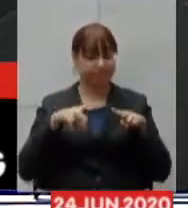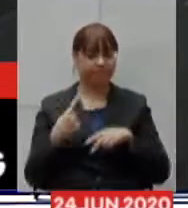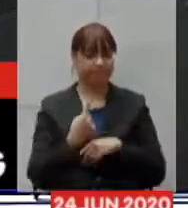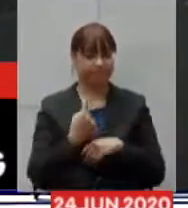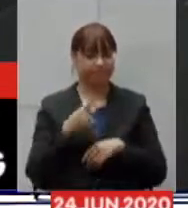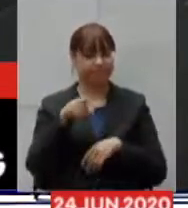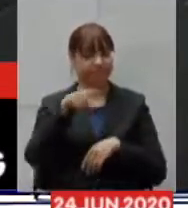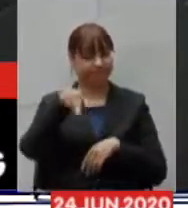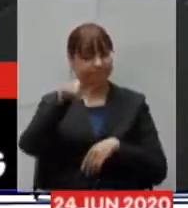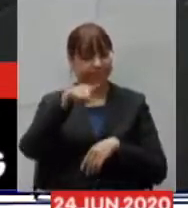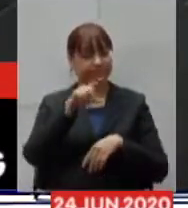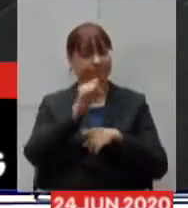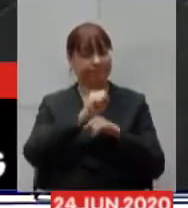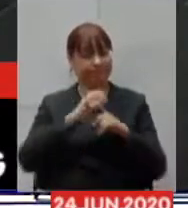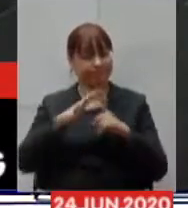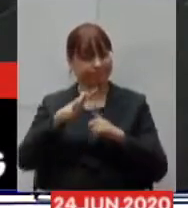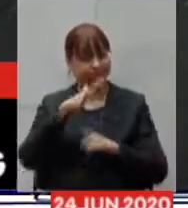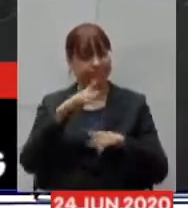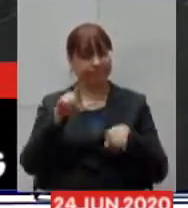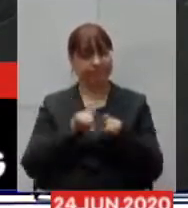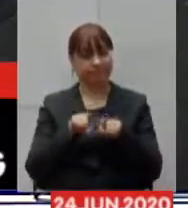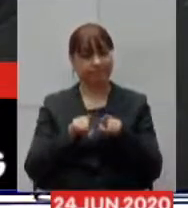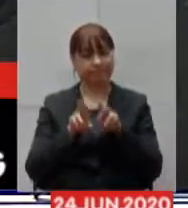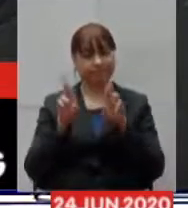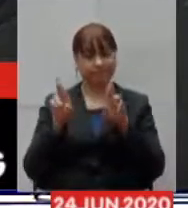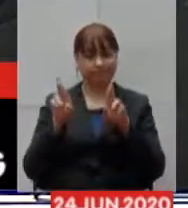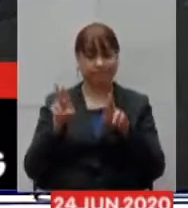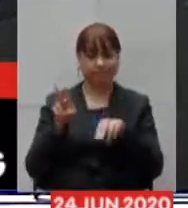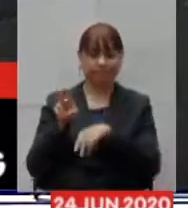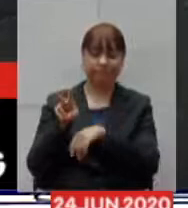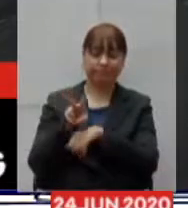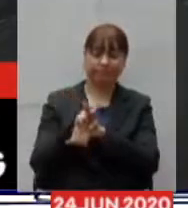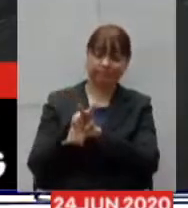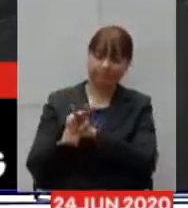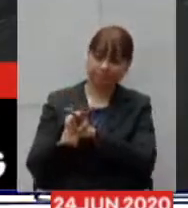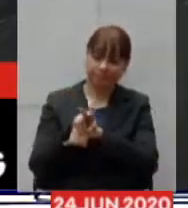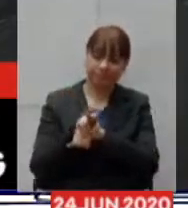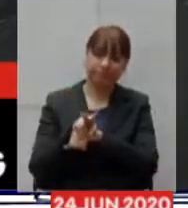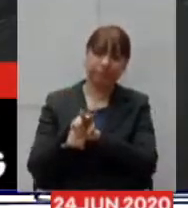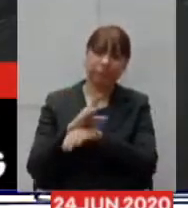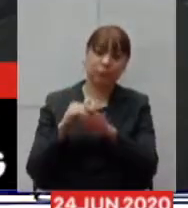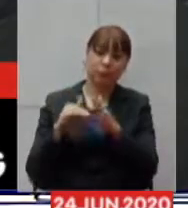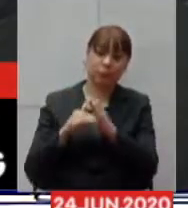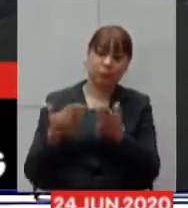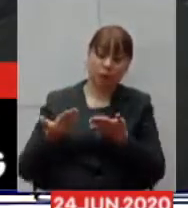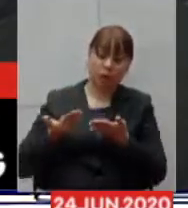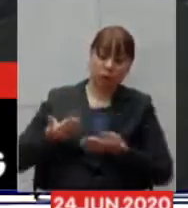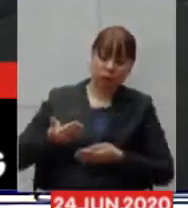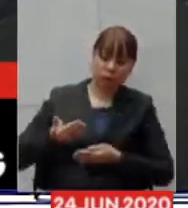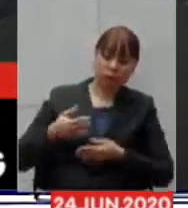sociedade pelos órgãos de controle por tudo aquilo que nós fizermos